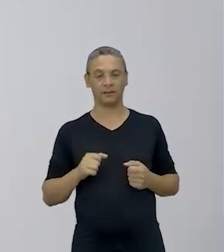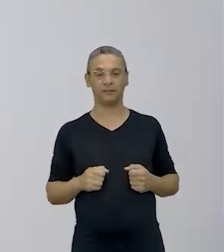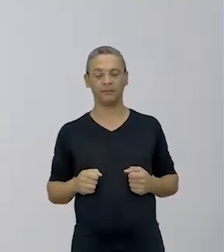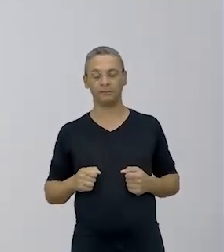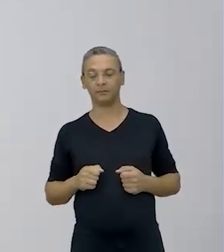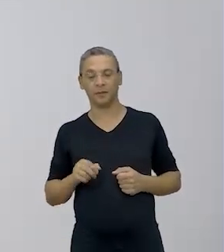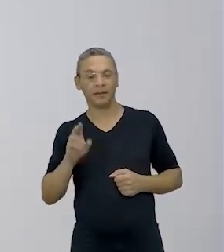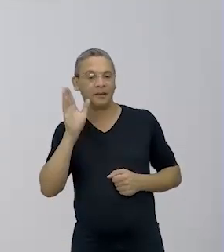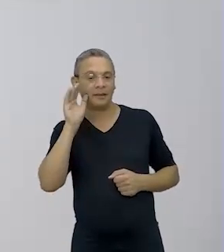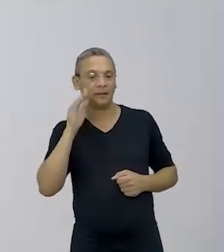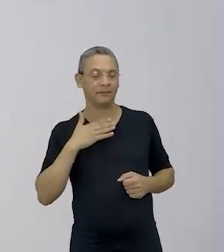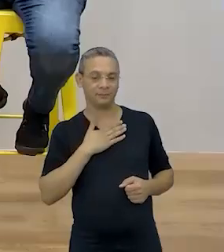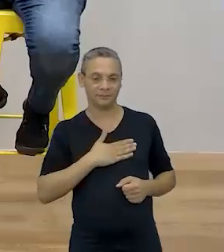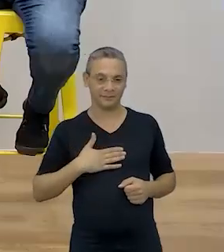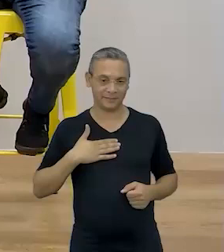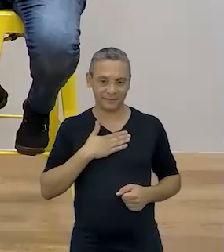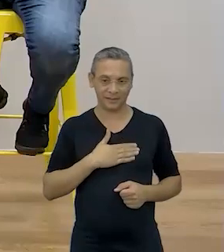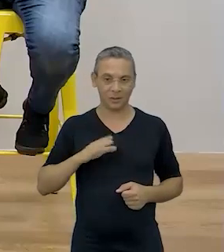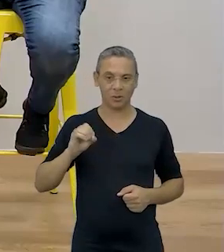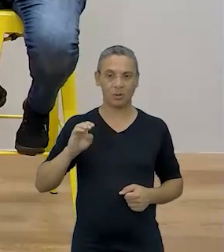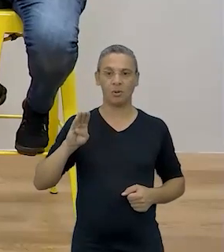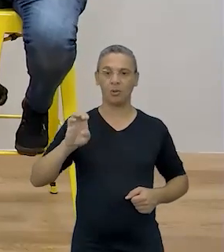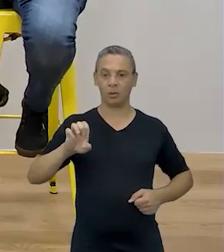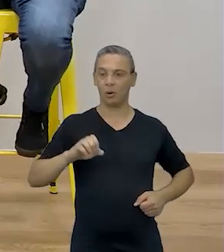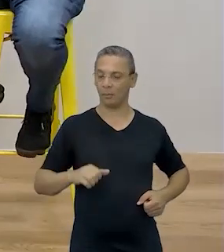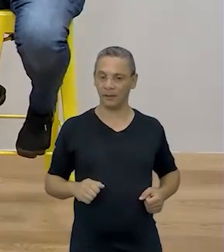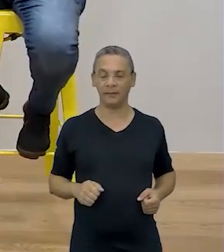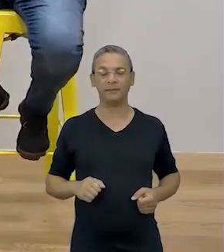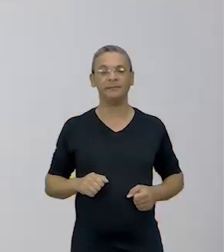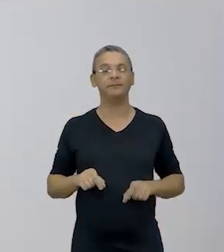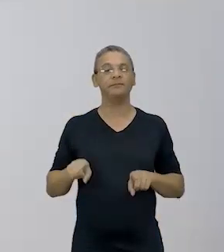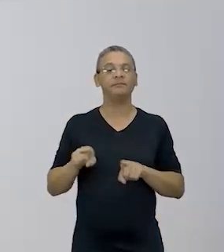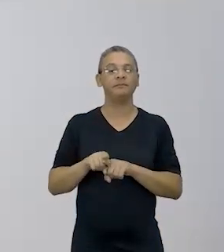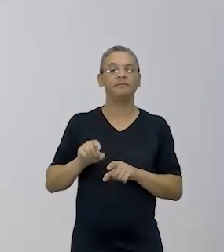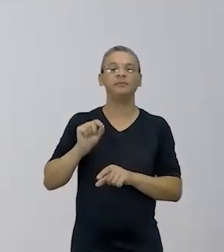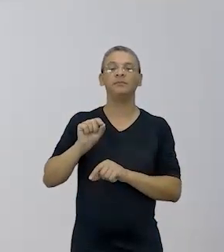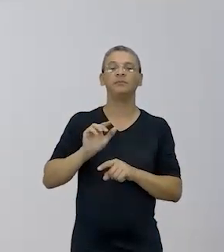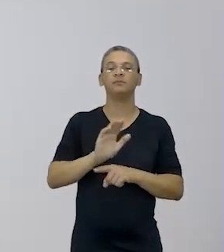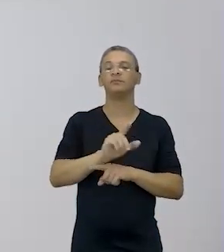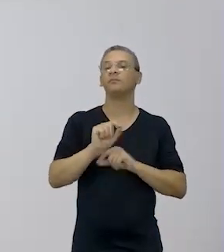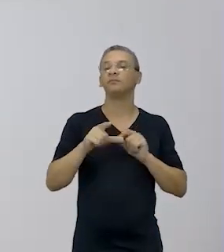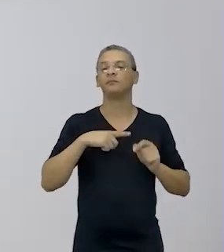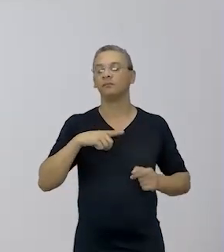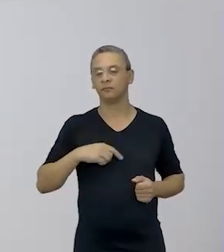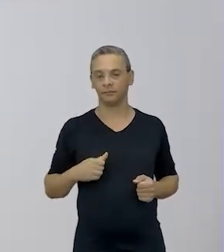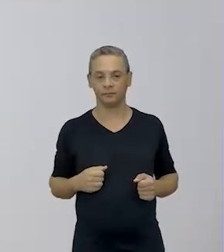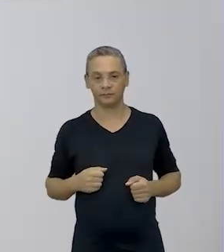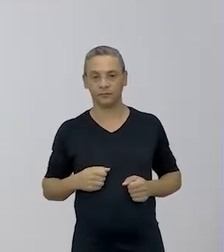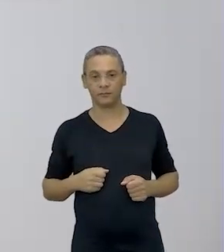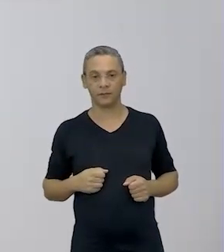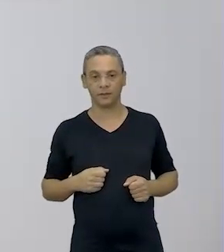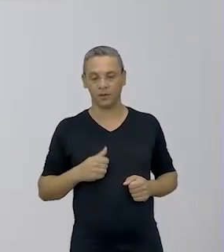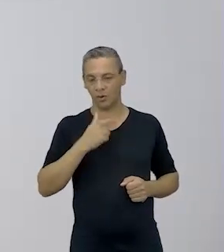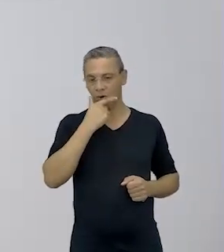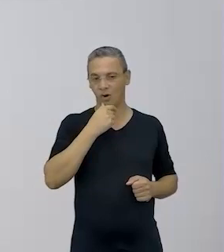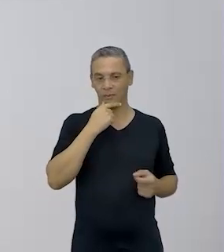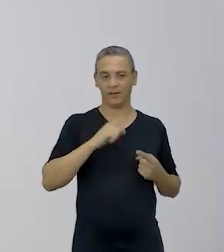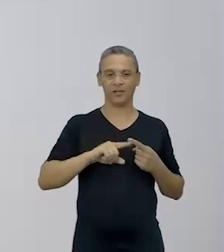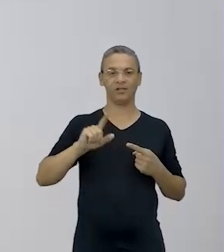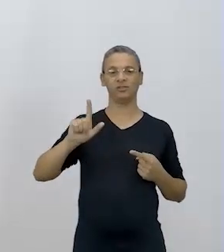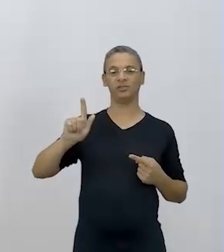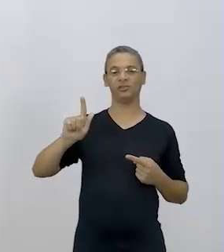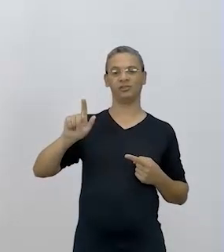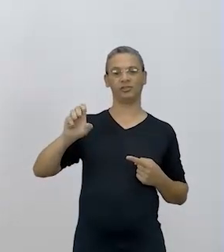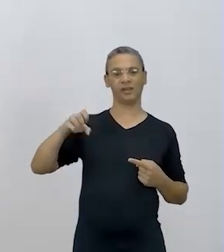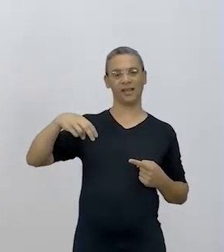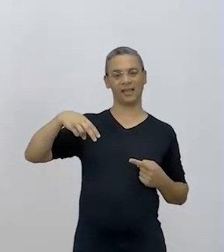interessante aí. Muito bacana. Muito legal. E tem um diferencial. Vocês vão notar que quando o seu Genésio... É Genésio o nome dele, Era